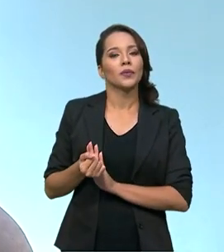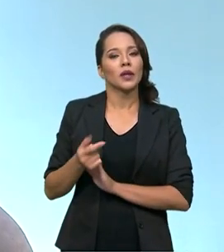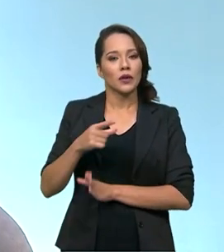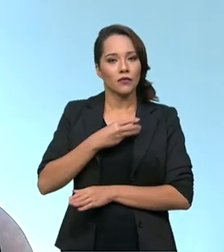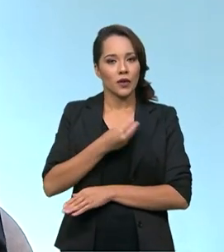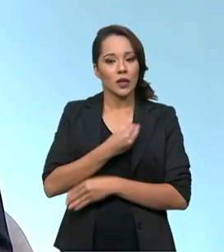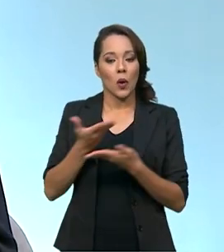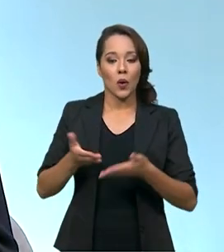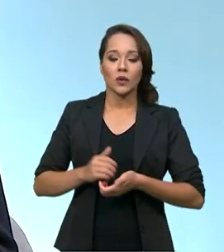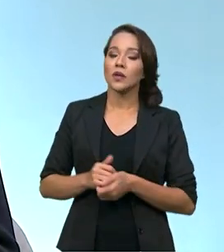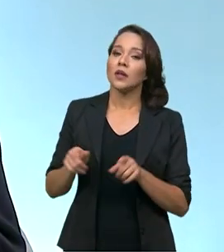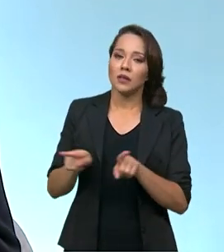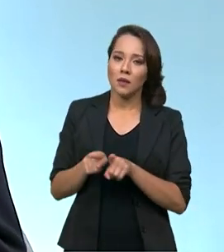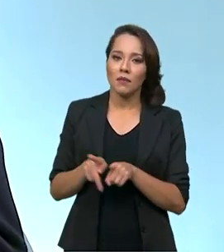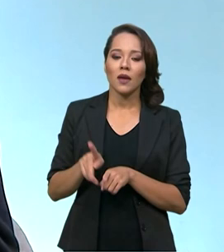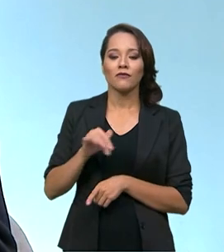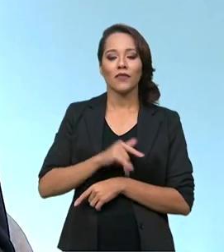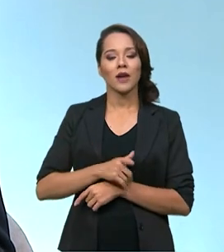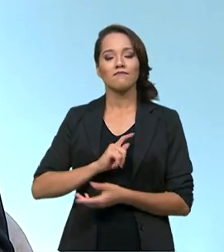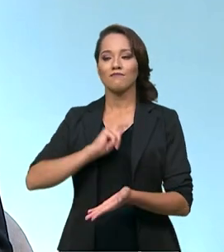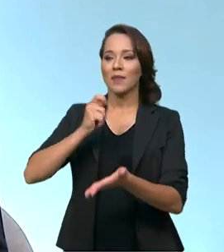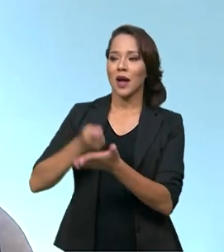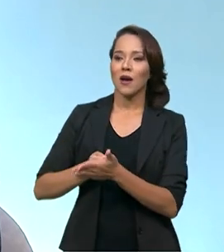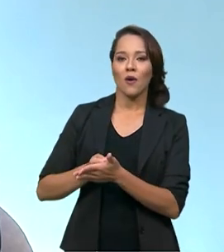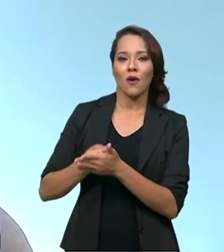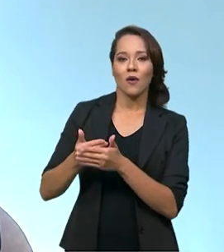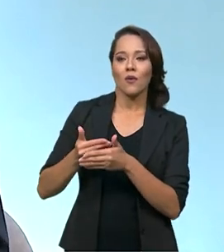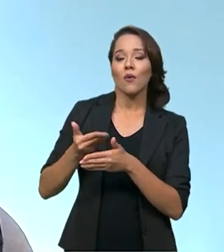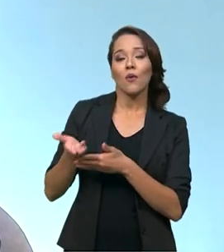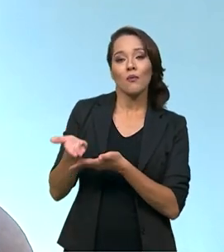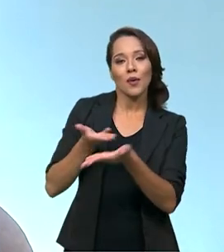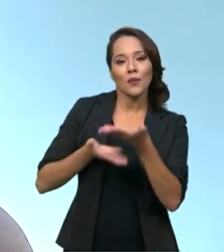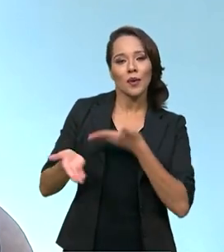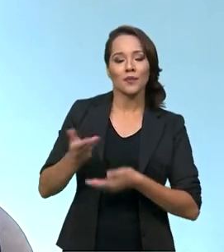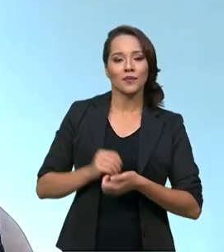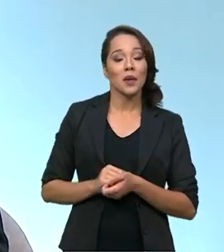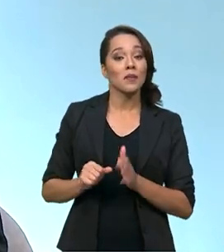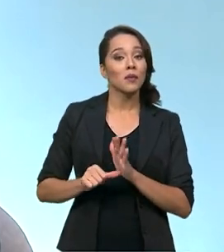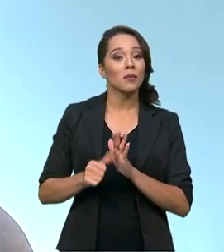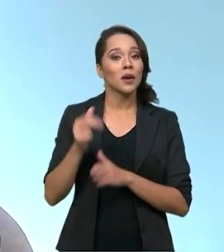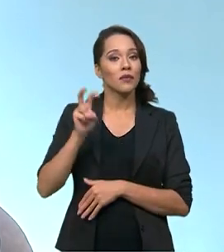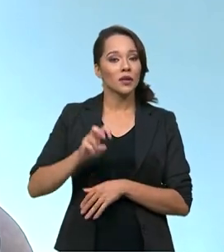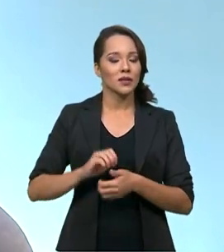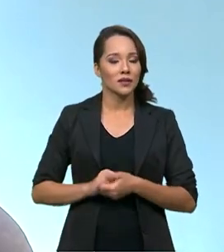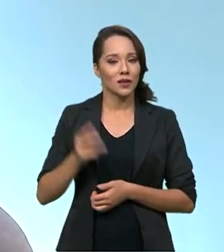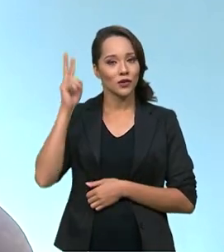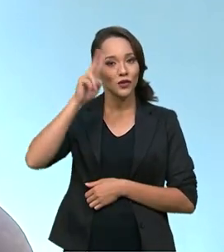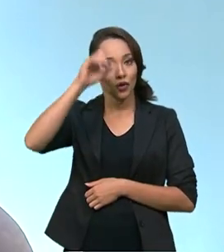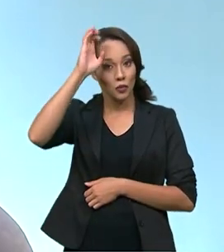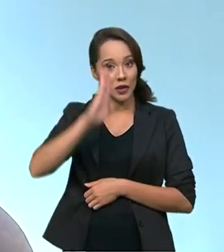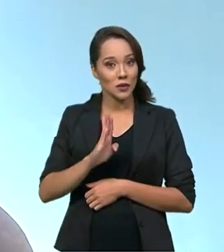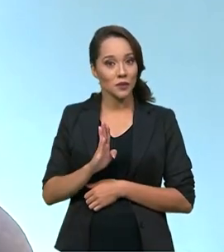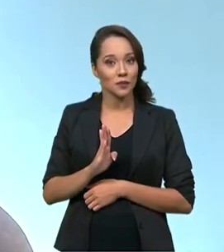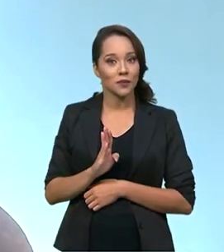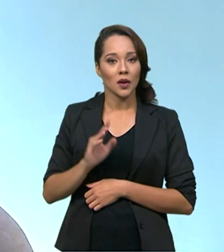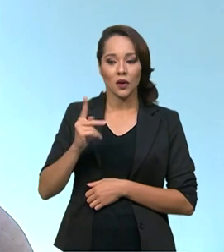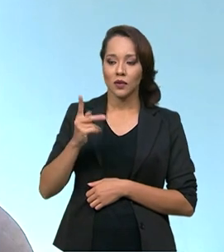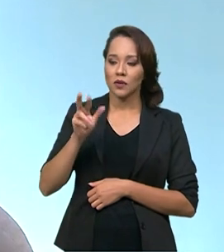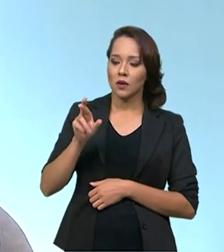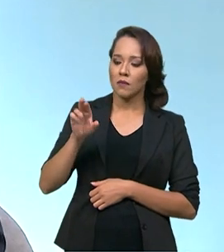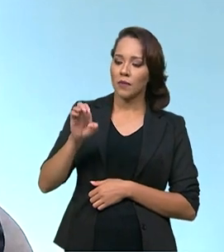vivemos. Nós também vamos remunerar o preceptor. Então, pela primeira vez na história desse país, os